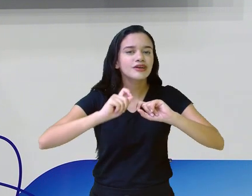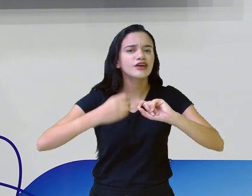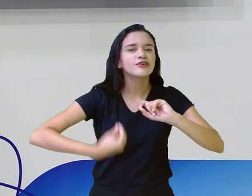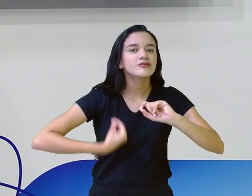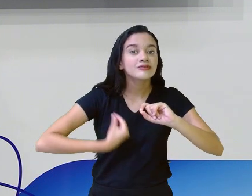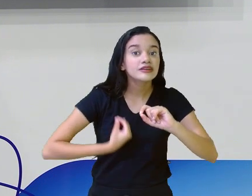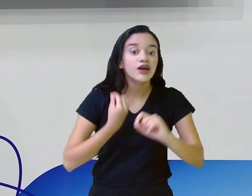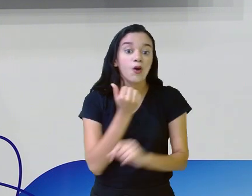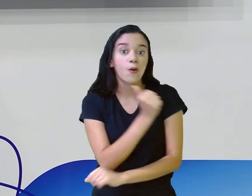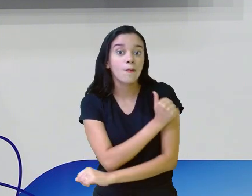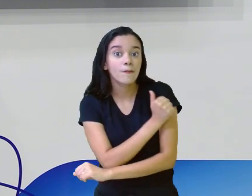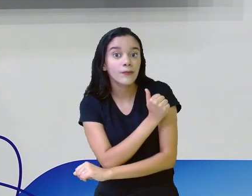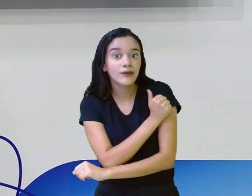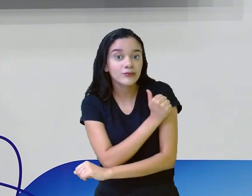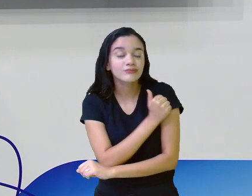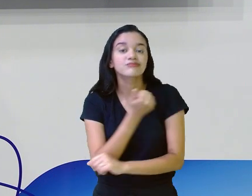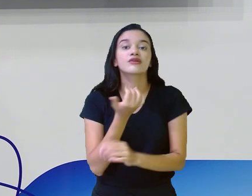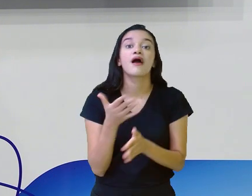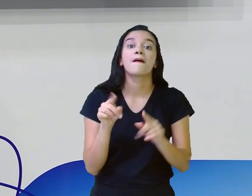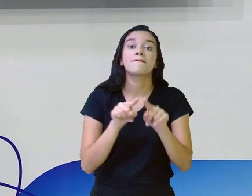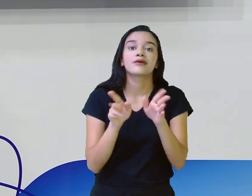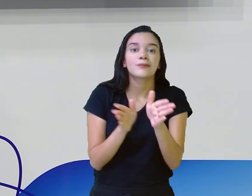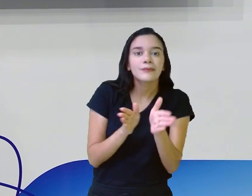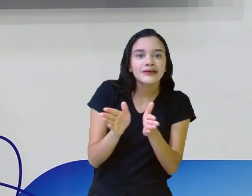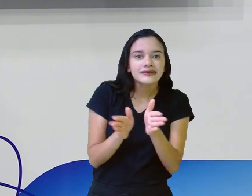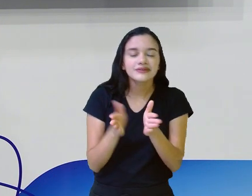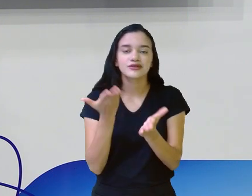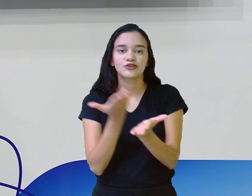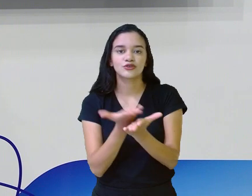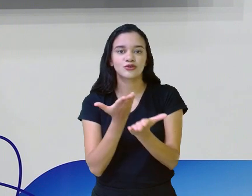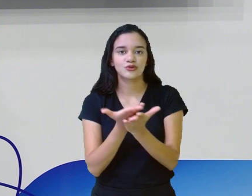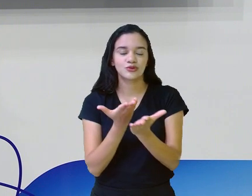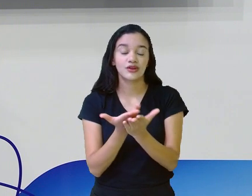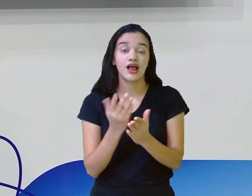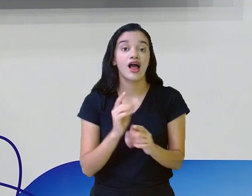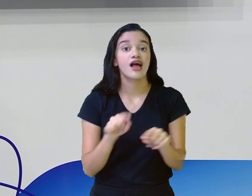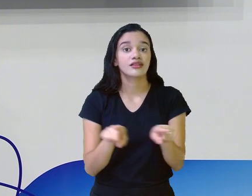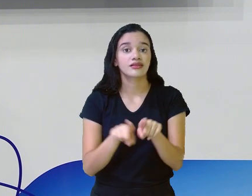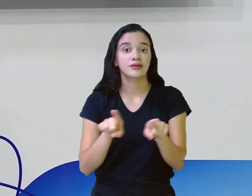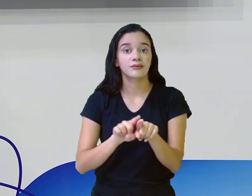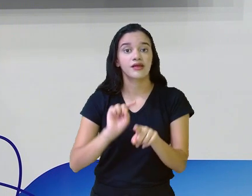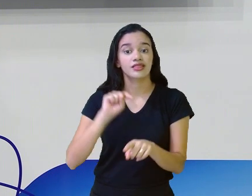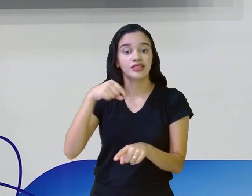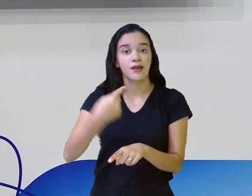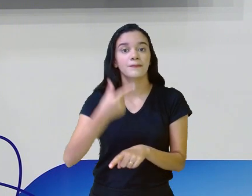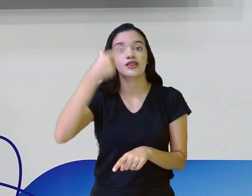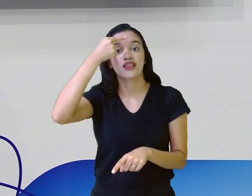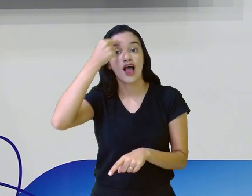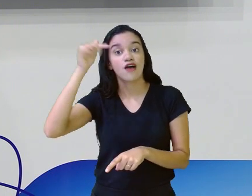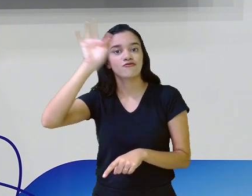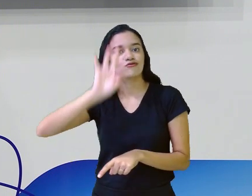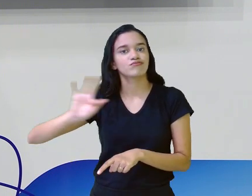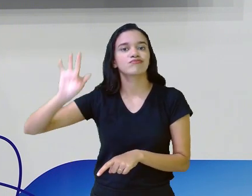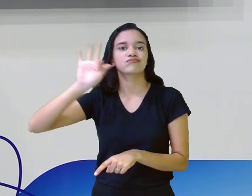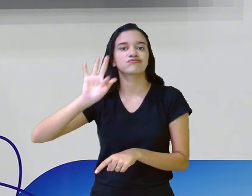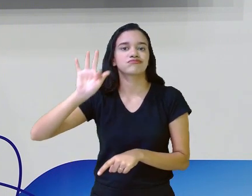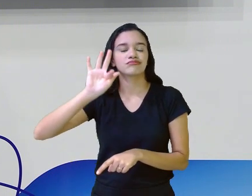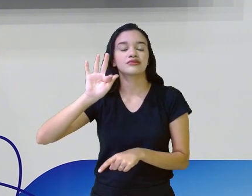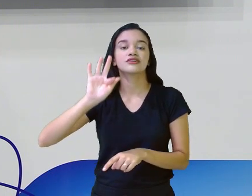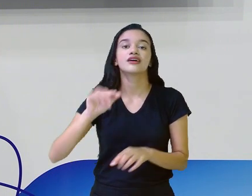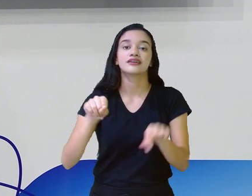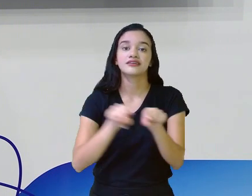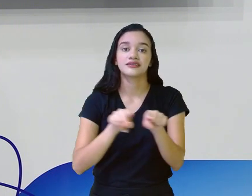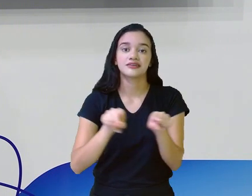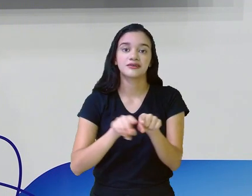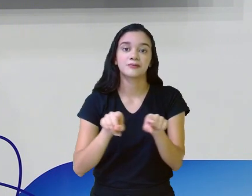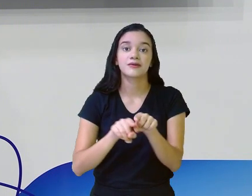como estudante, no período escolar, como também depois aí na faculdade, na universidade e na